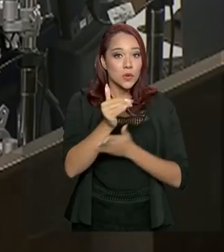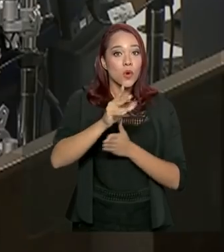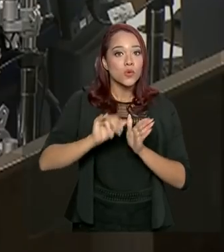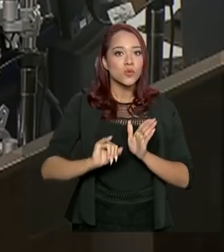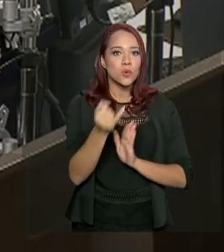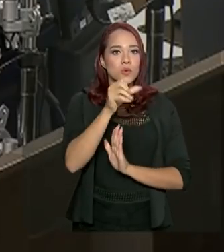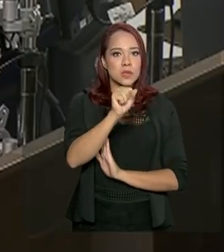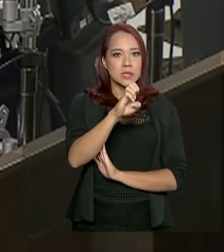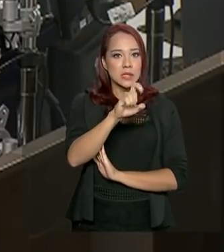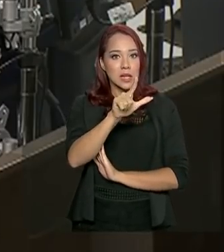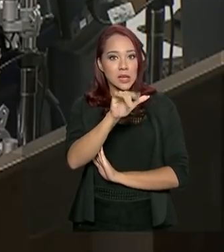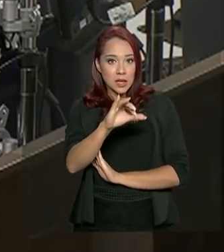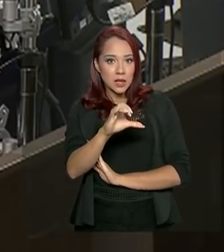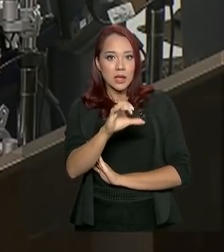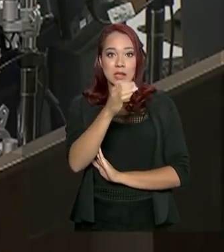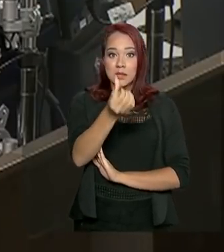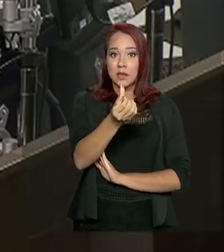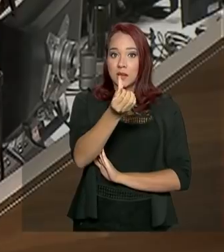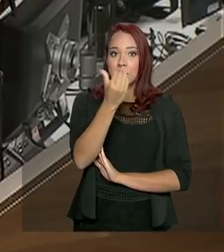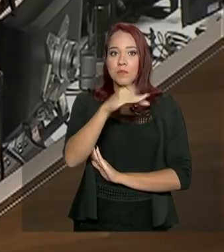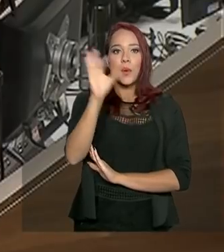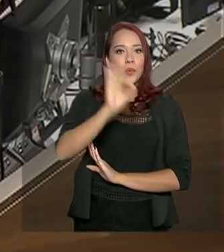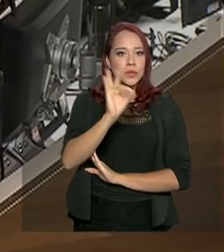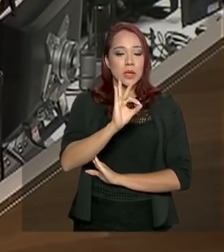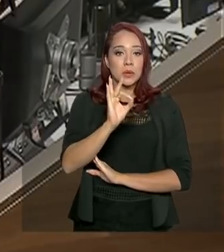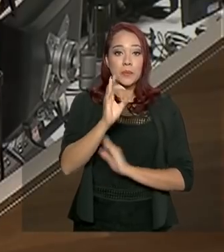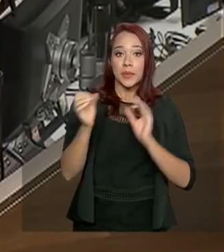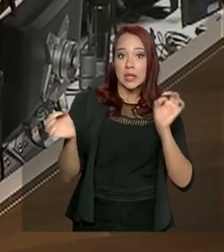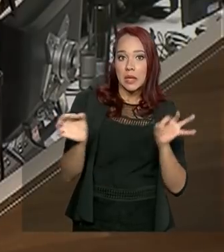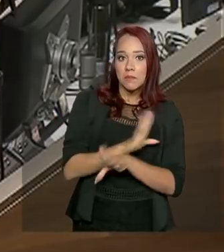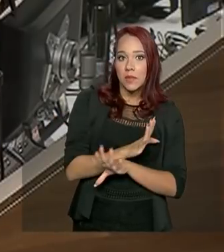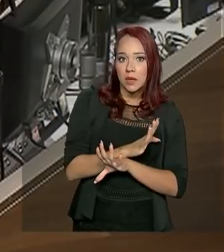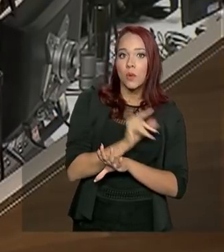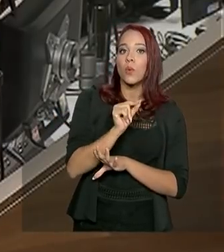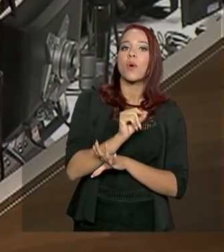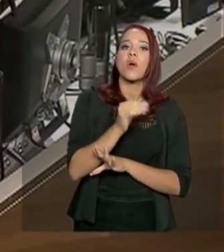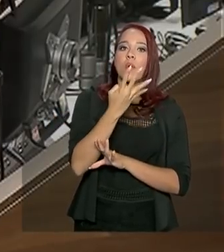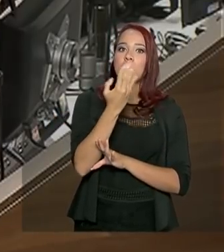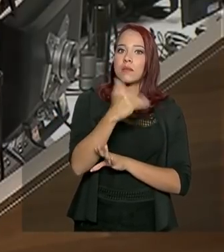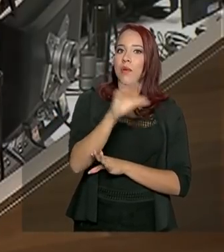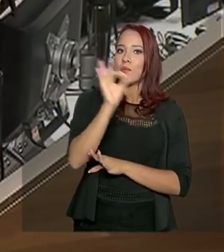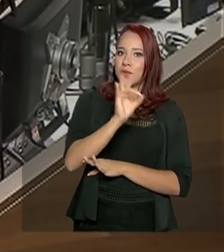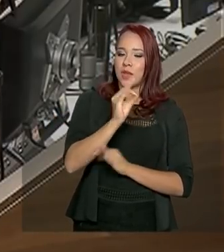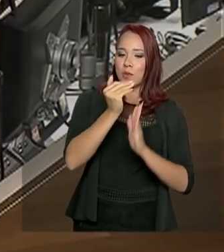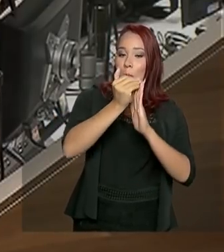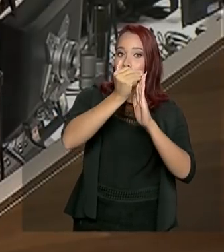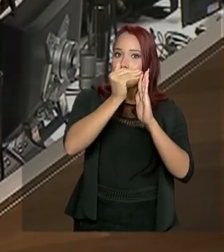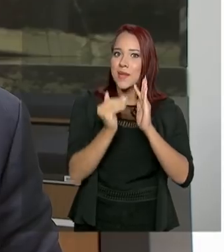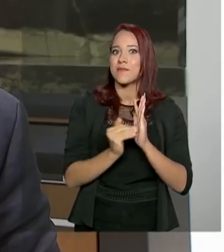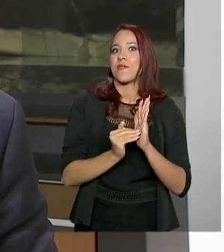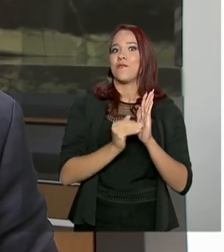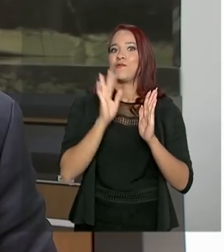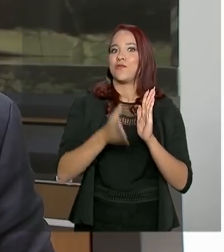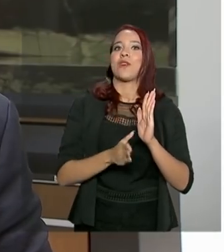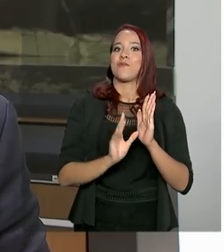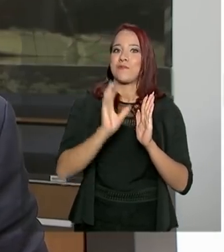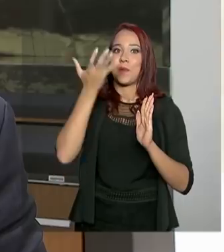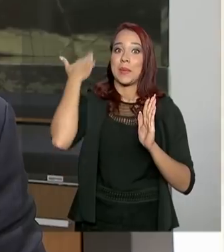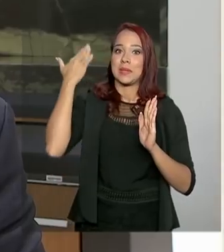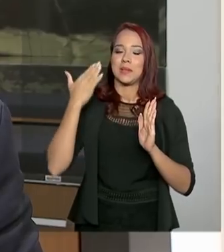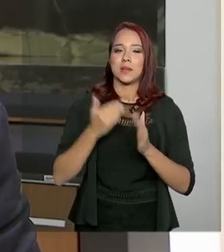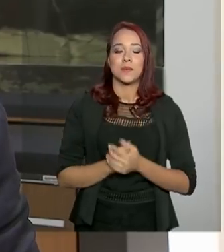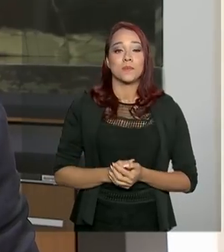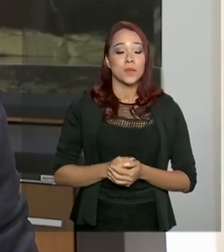juros, Selic, em 6,5% e termina com 4,5%, a menor da história. O que permite